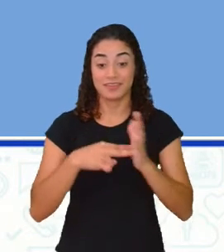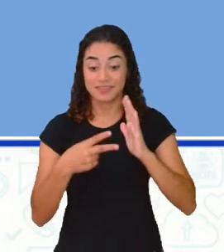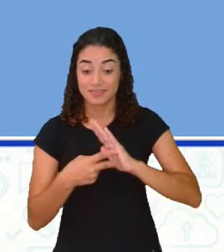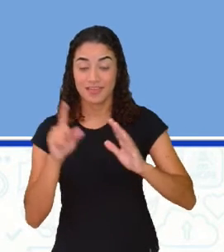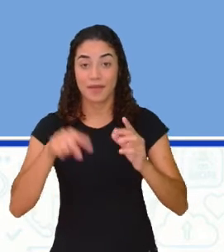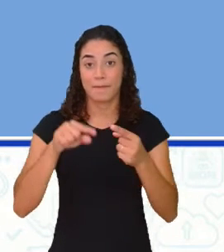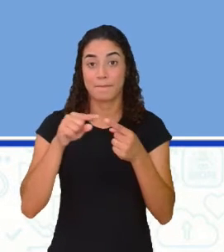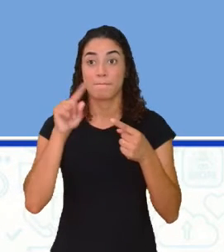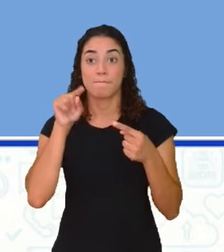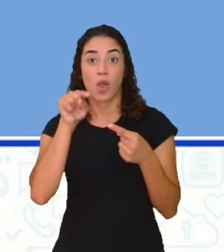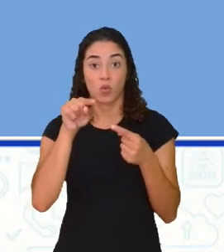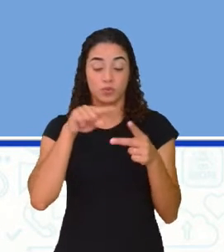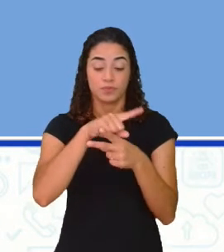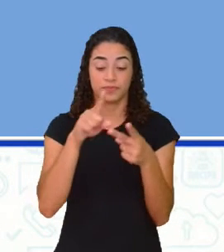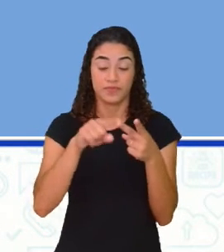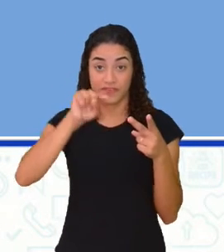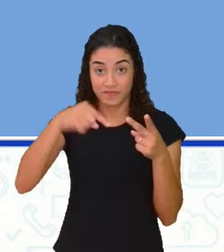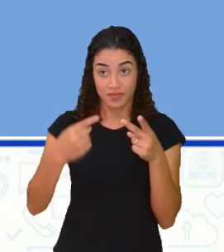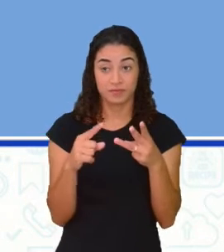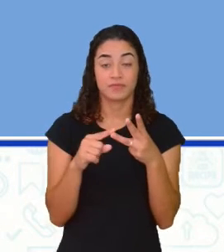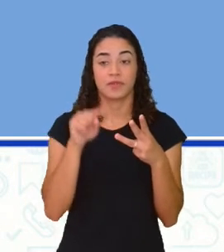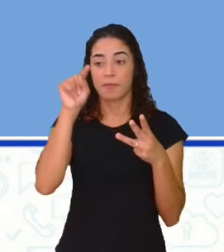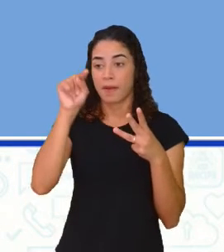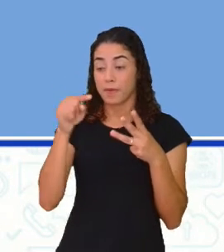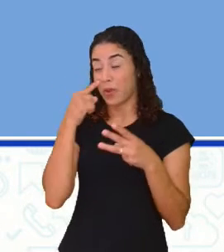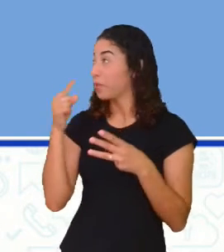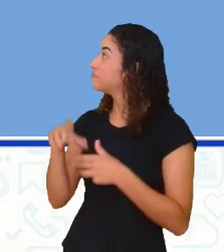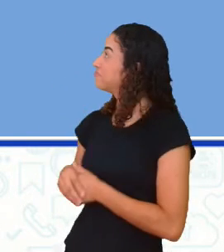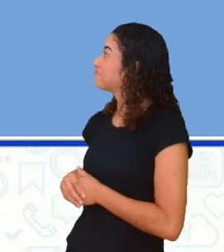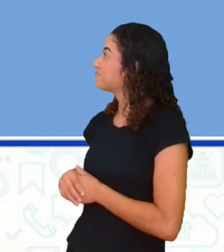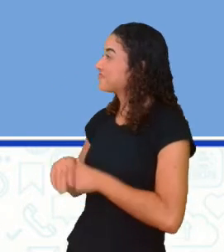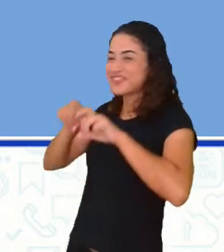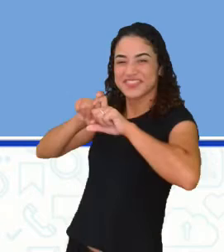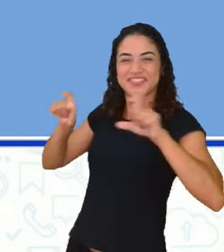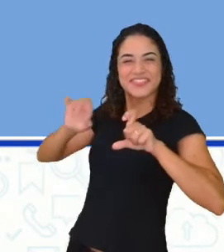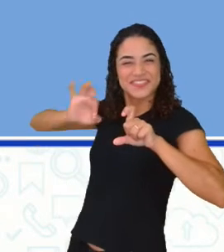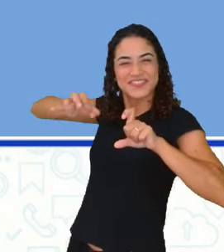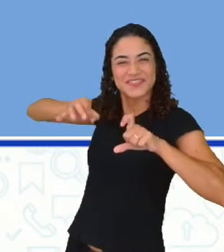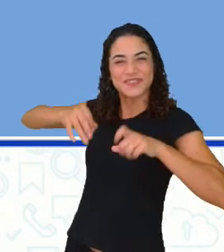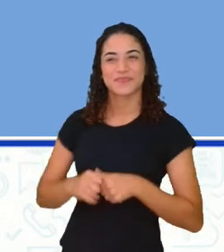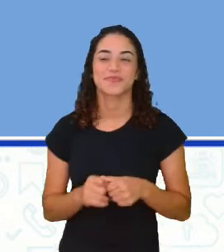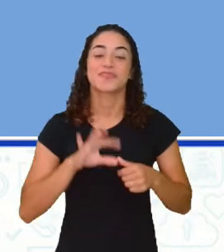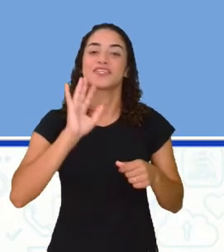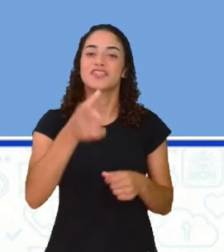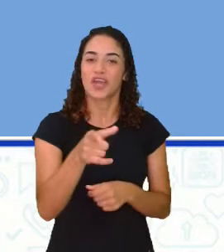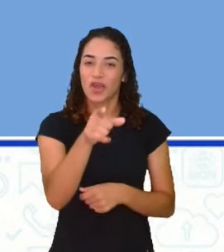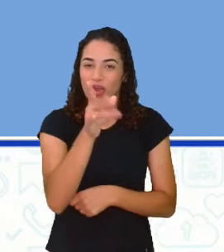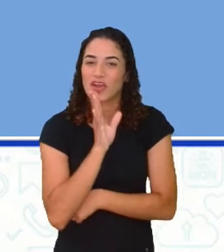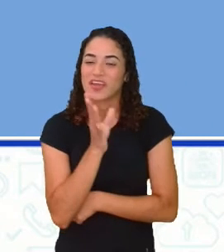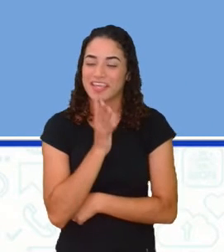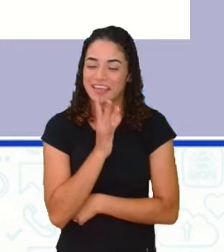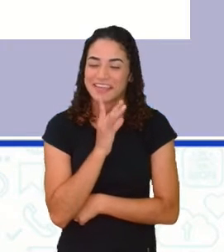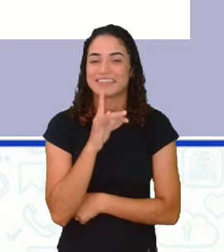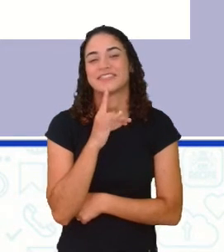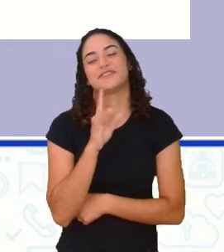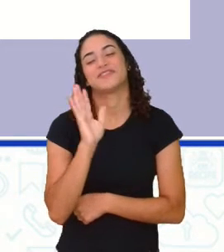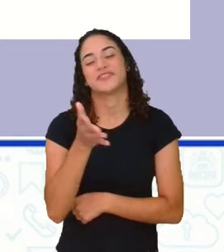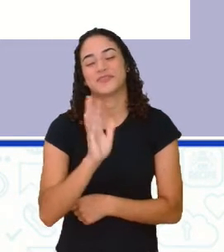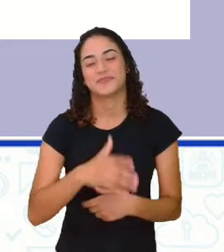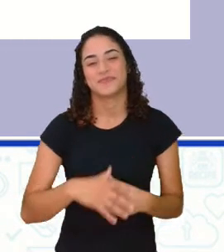ponto final, a vírgula e os dois pontos, não é? Que estão aí, já são conhecidos por vocês.